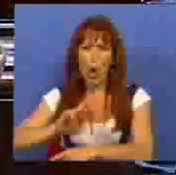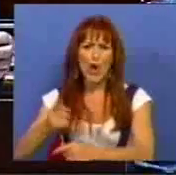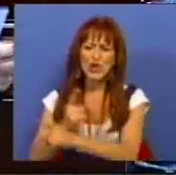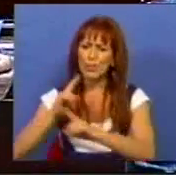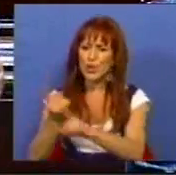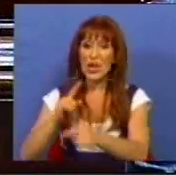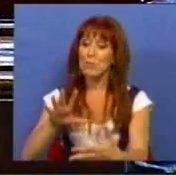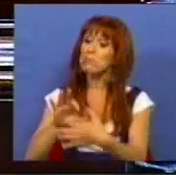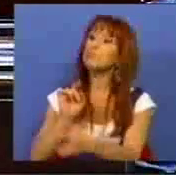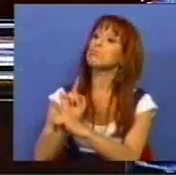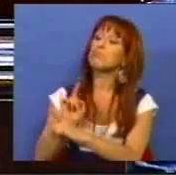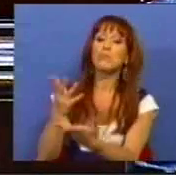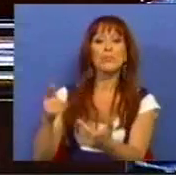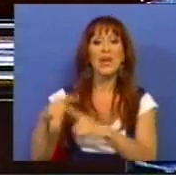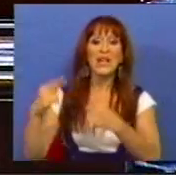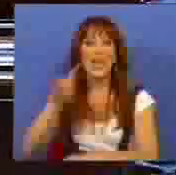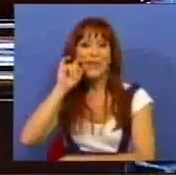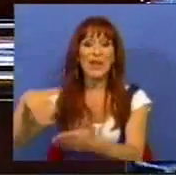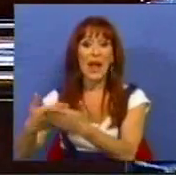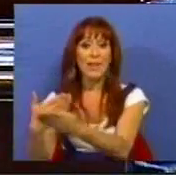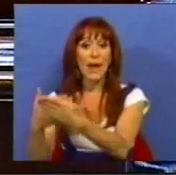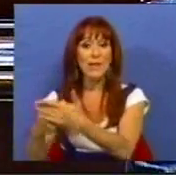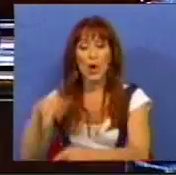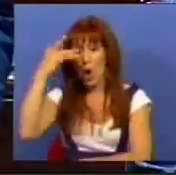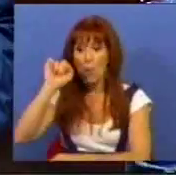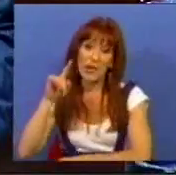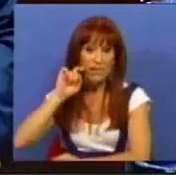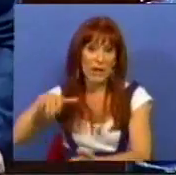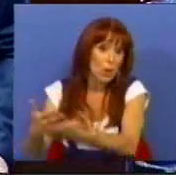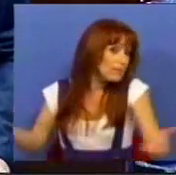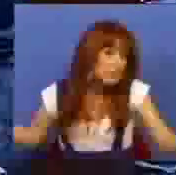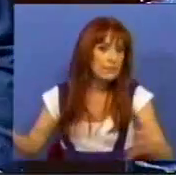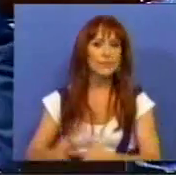razões que lhe assistem para ter defendido a opinião que defendeu.